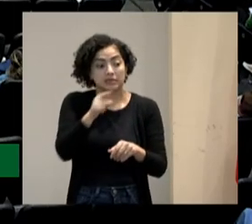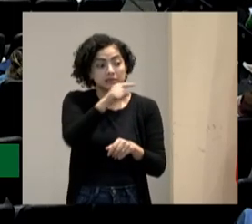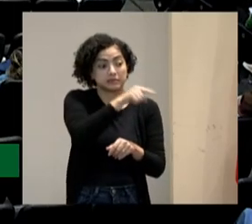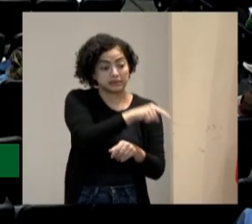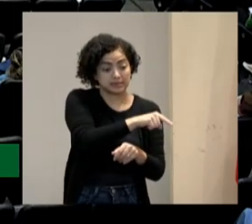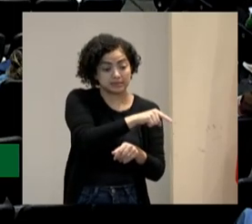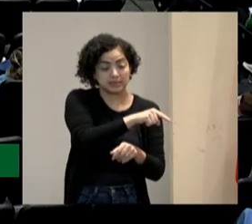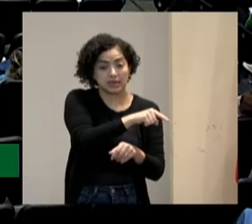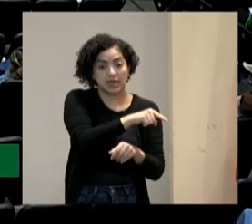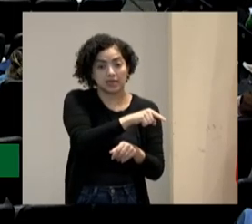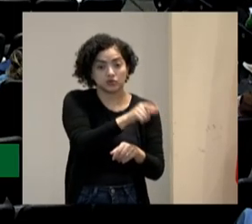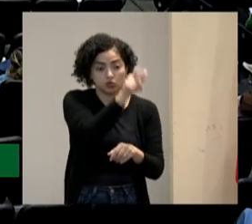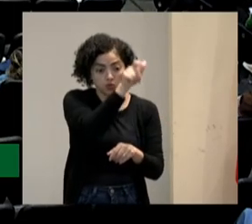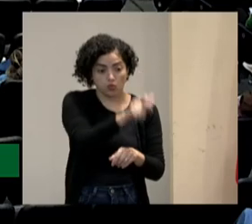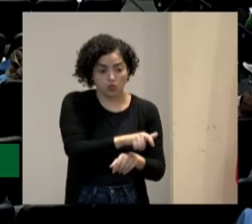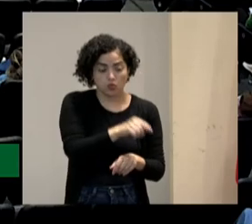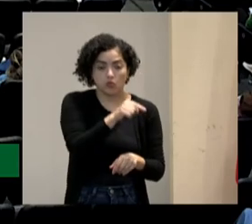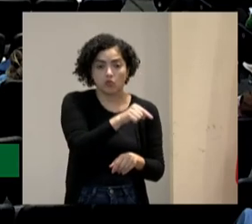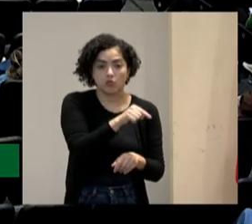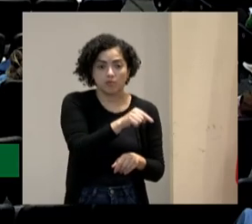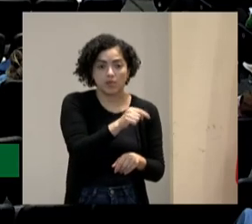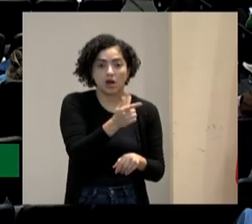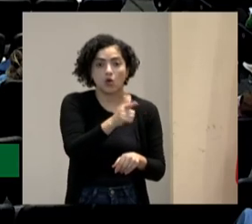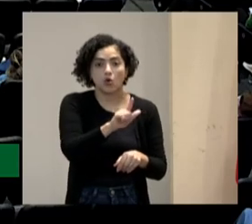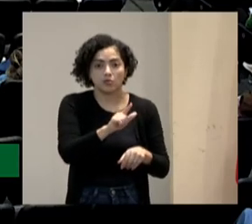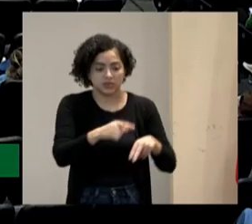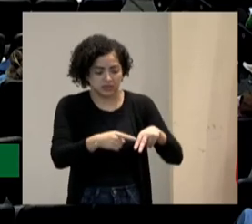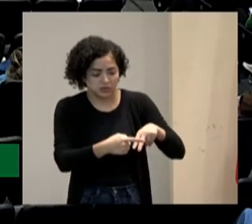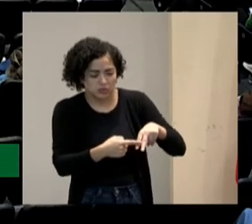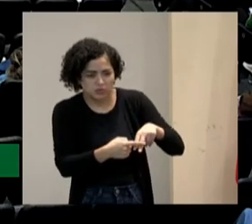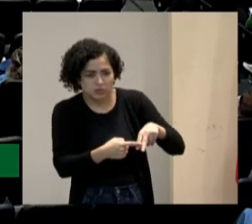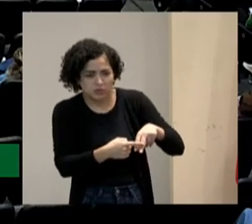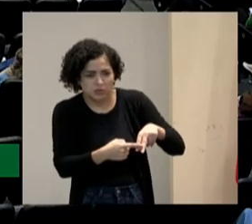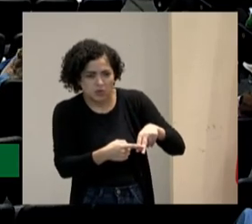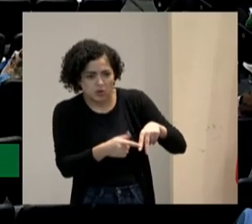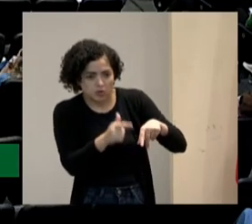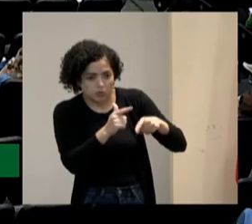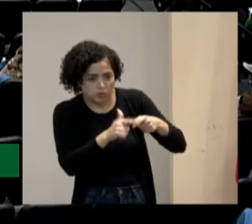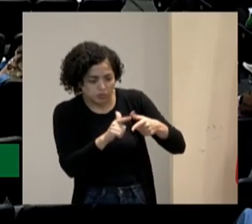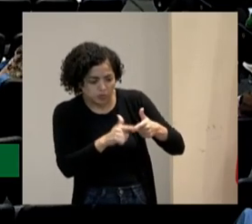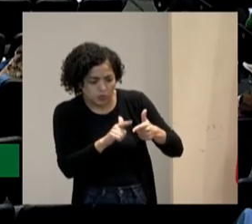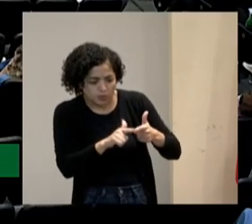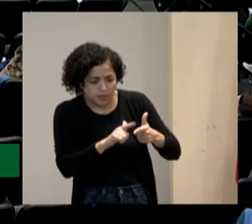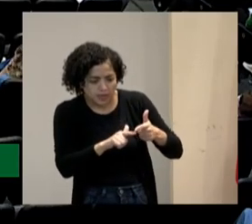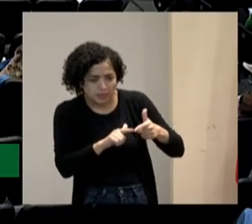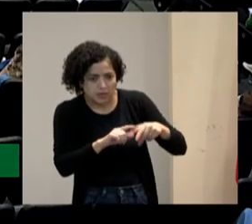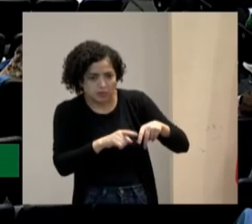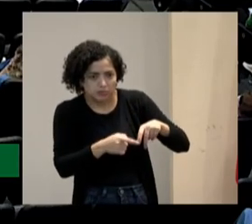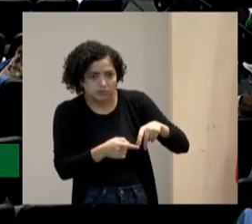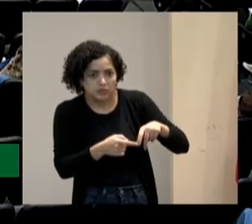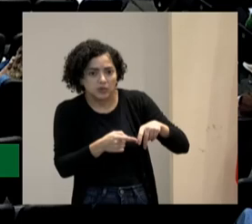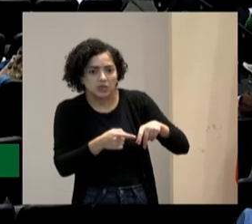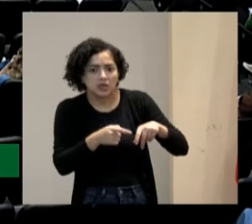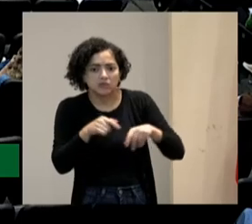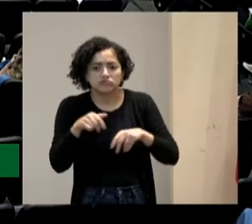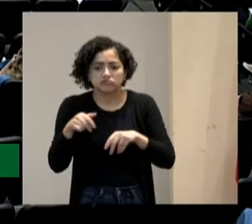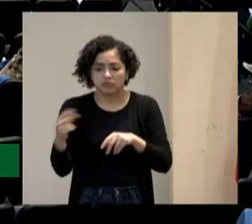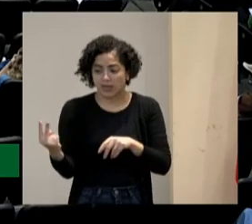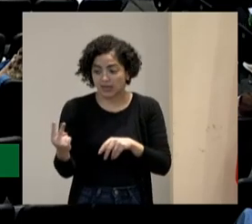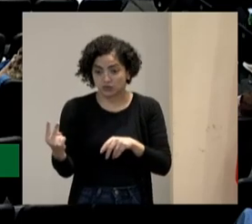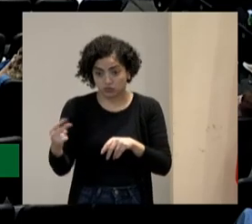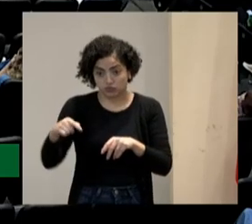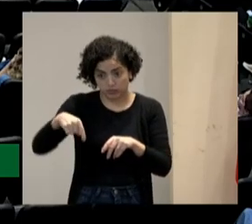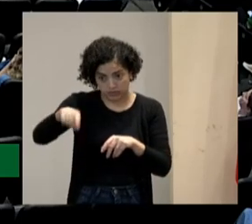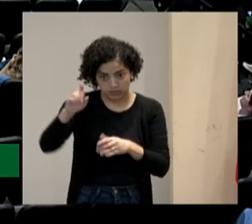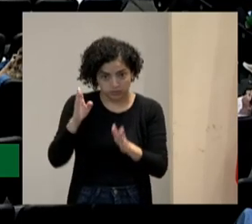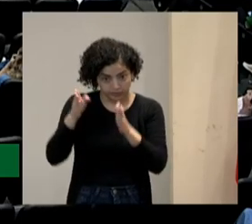e desse lado tem uma pessoa que o pé afunda até a canela vocês concordam com que as duas vão chegar lá? as duas vão